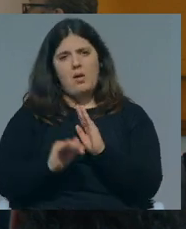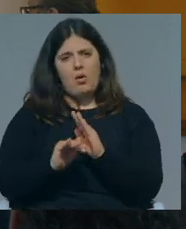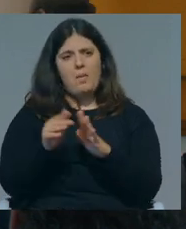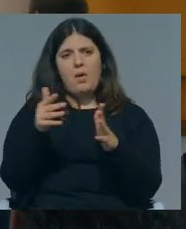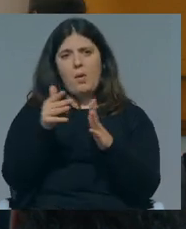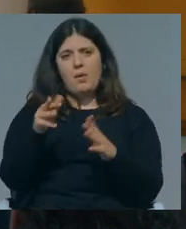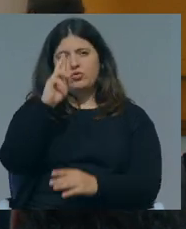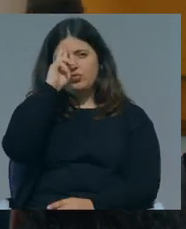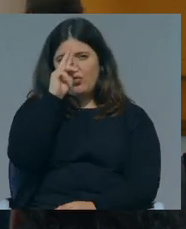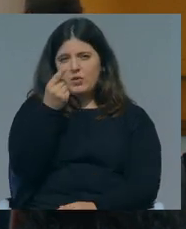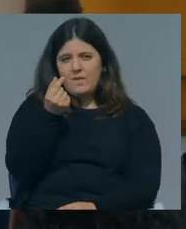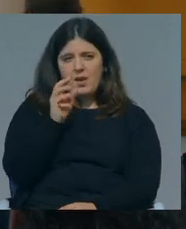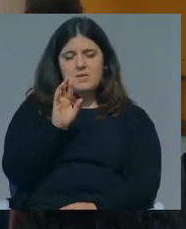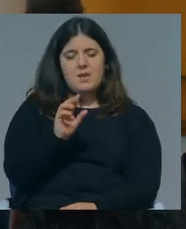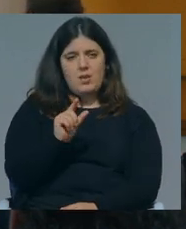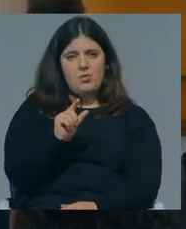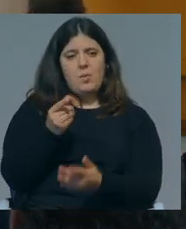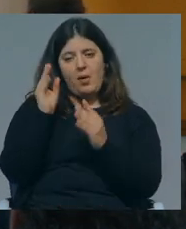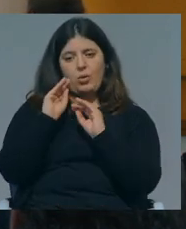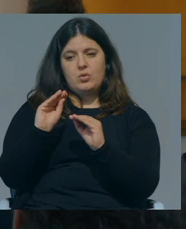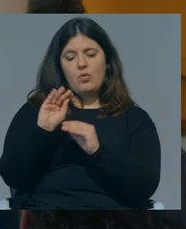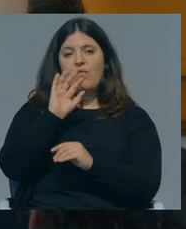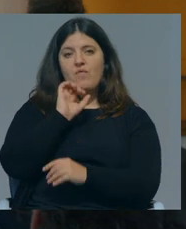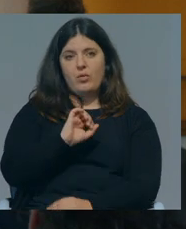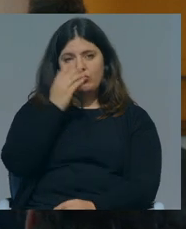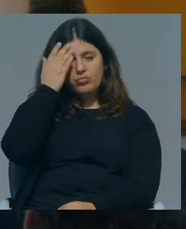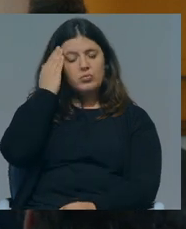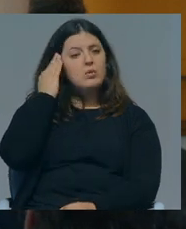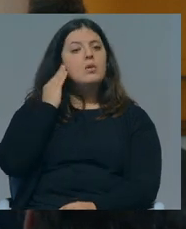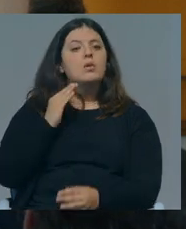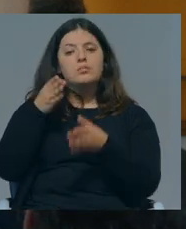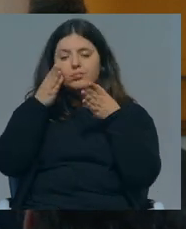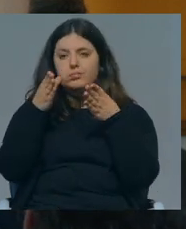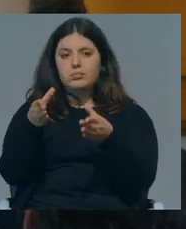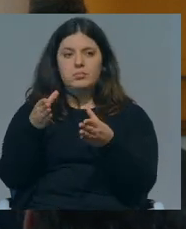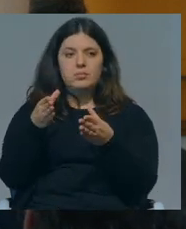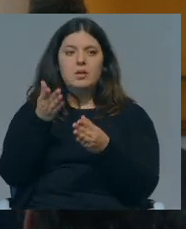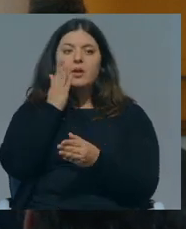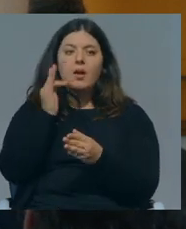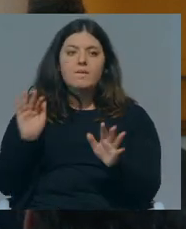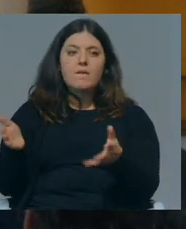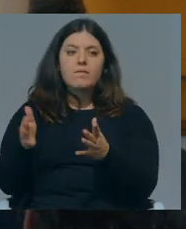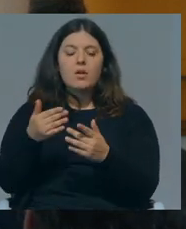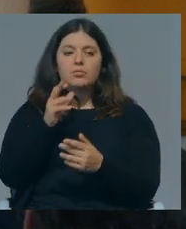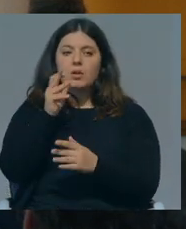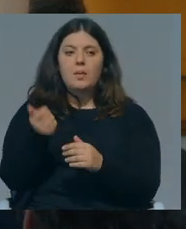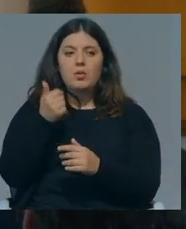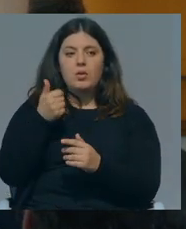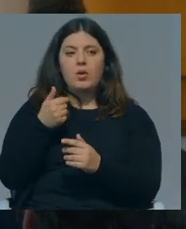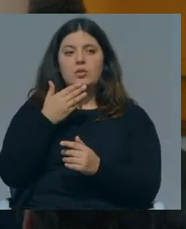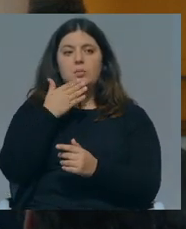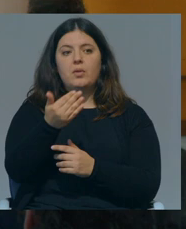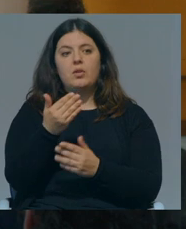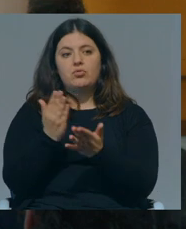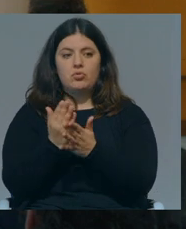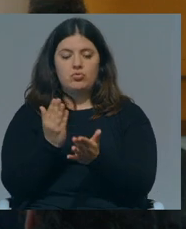parte do esforço financeiro para a educação dos filhos era centrada na tentativa de responder melhor às felicitações da